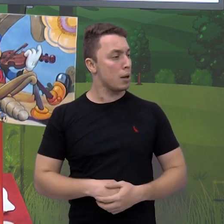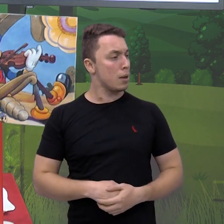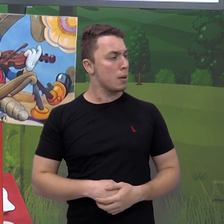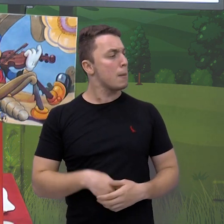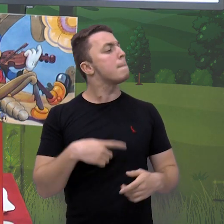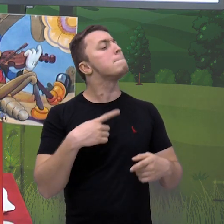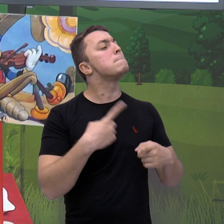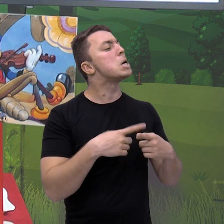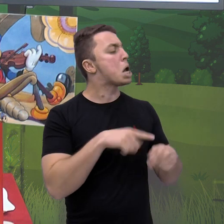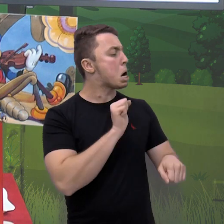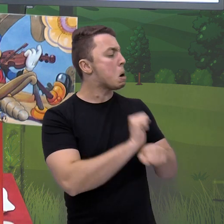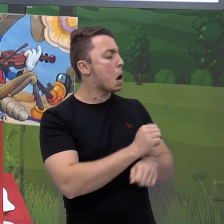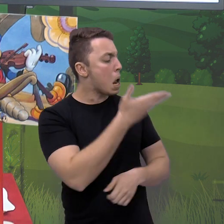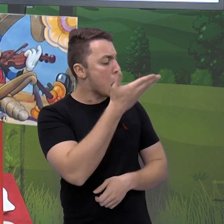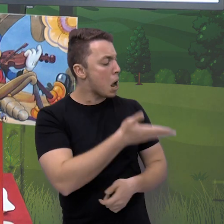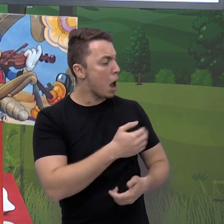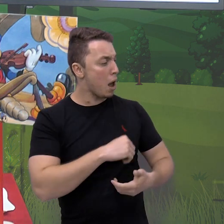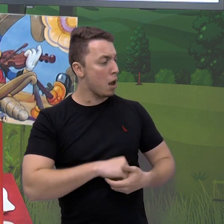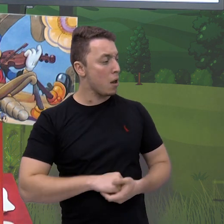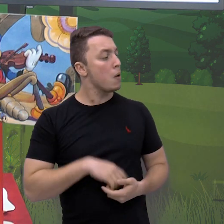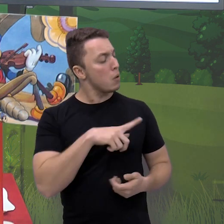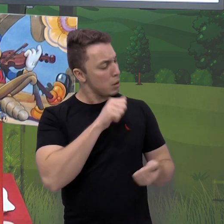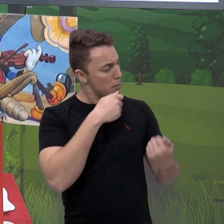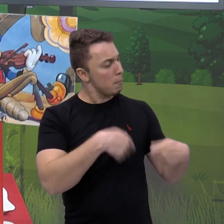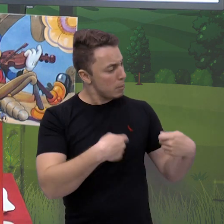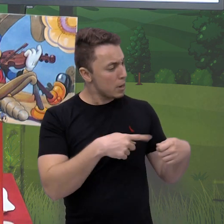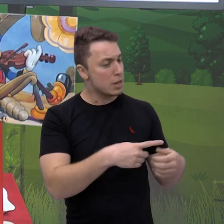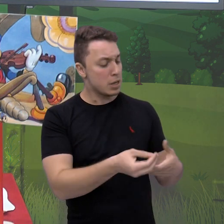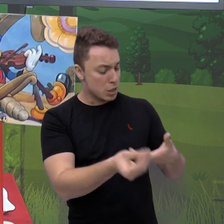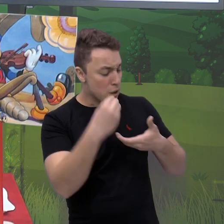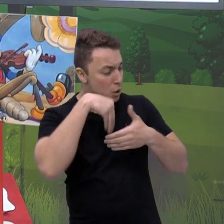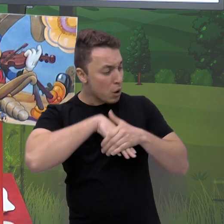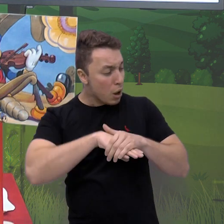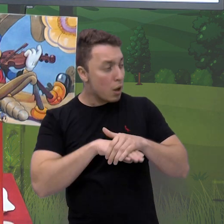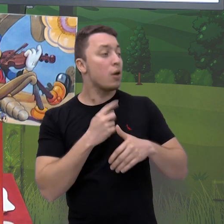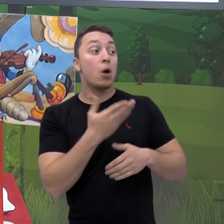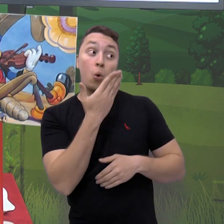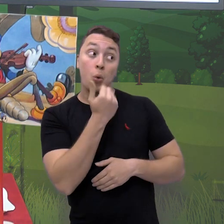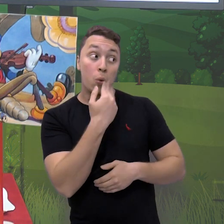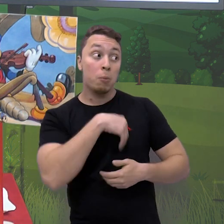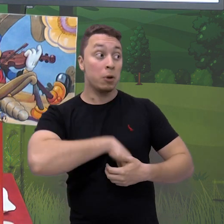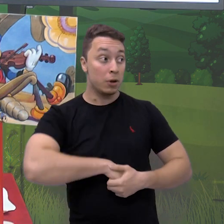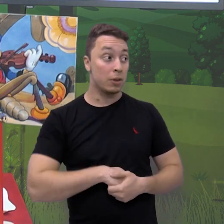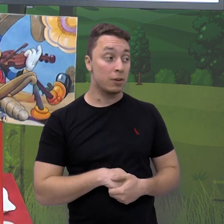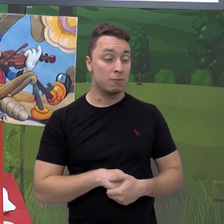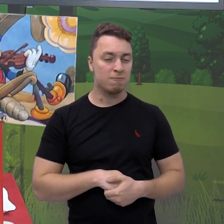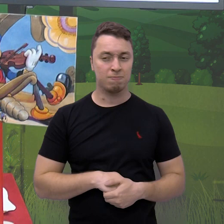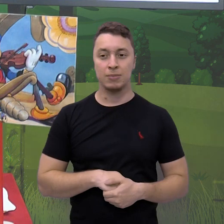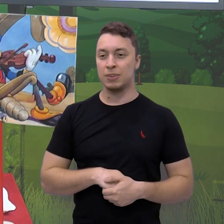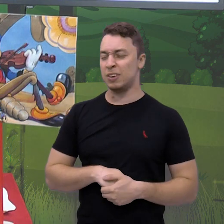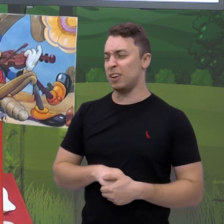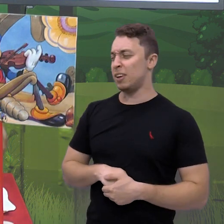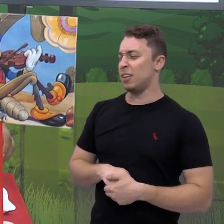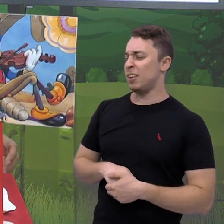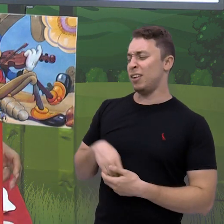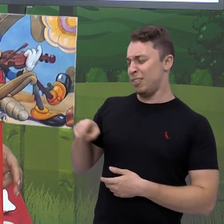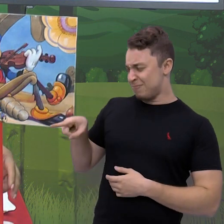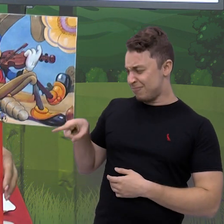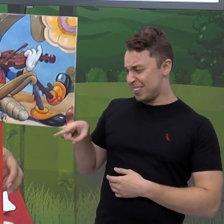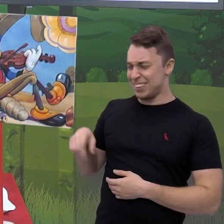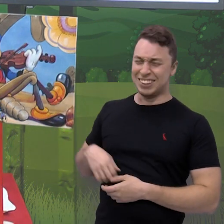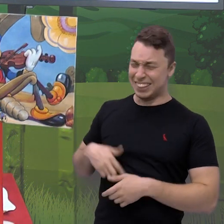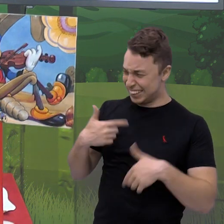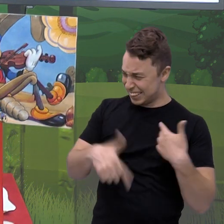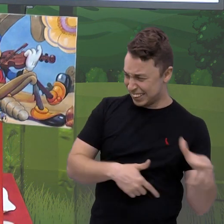Você precisa juntar alimentos para você comer no inverno. E aí a cigarra nem ligou,